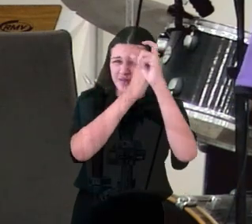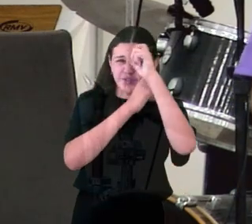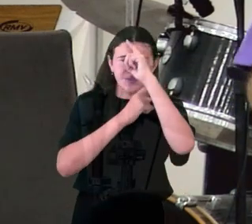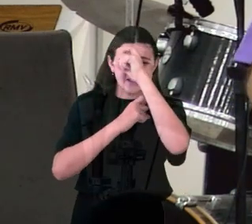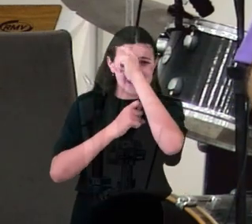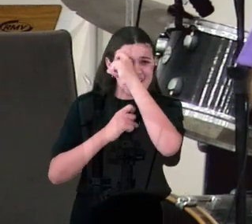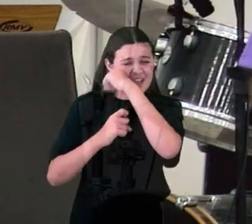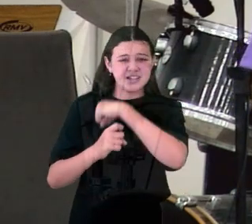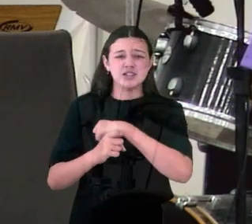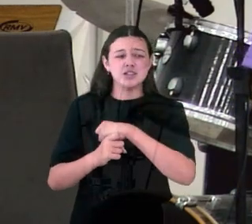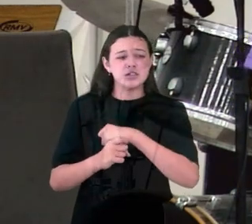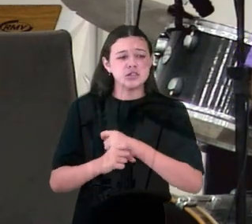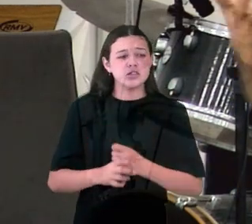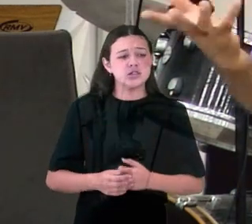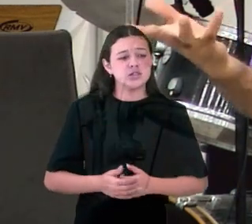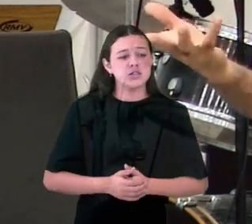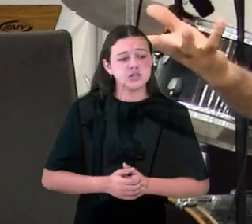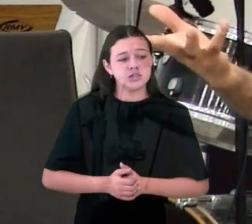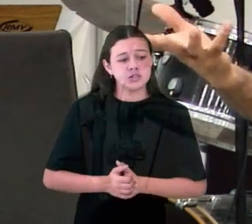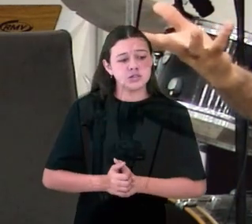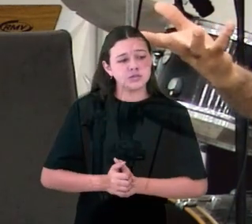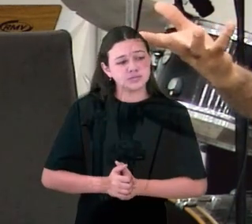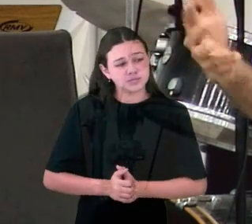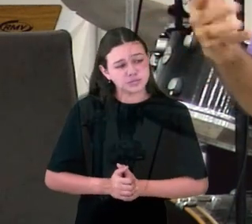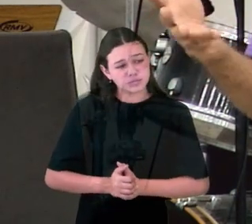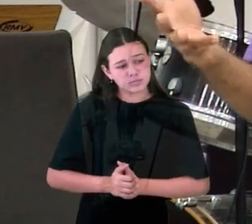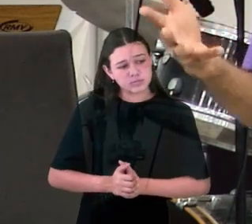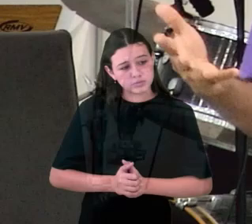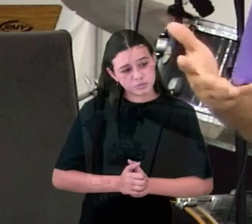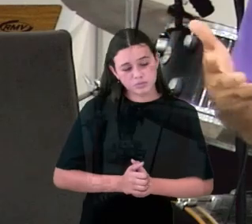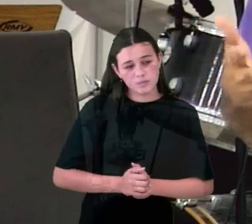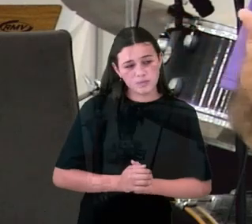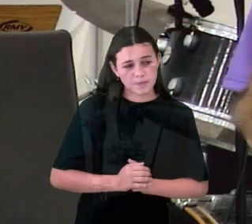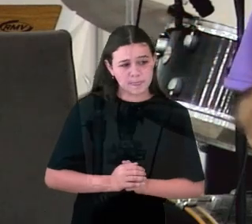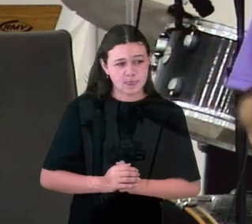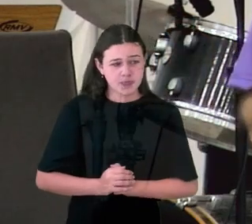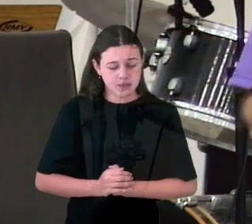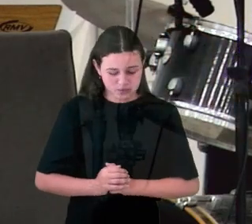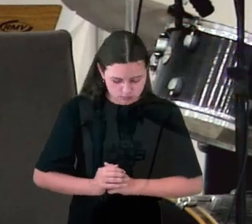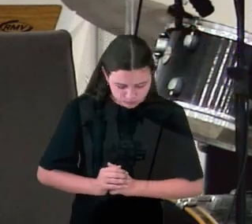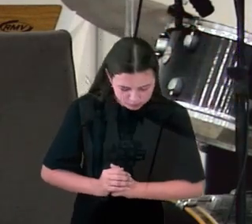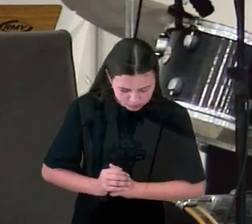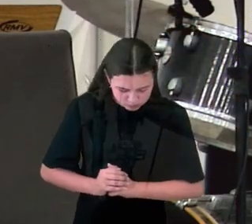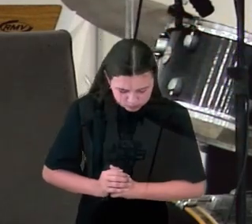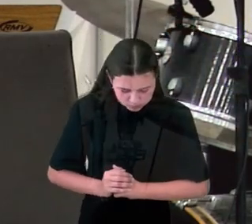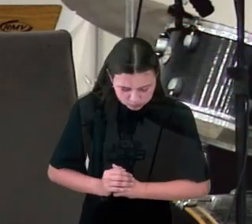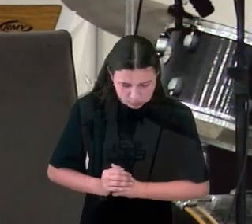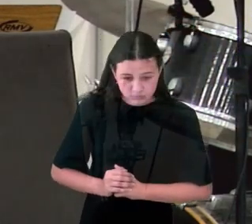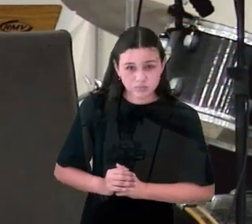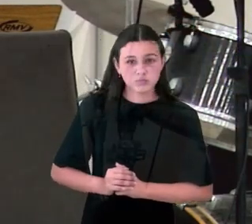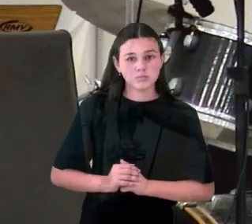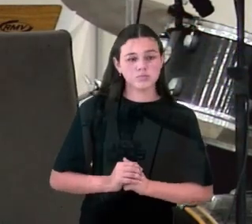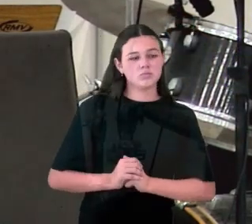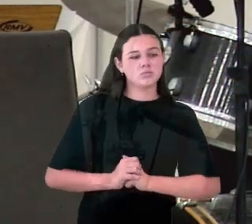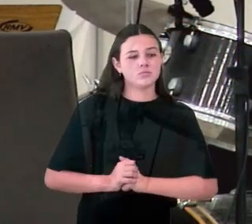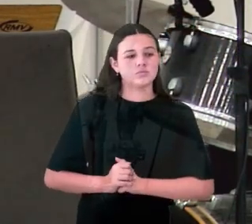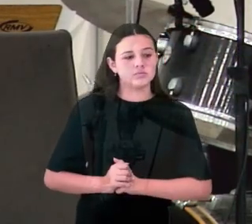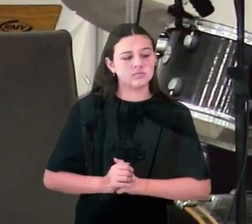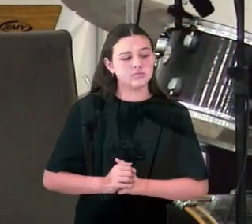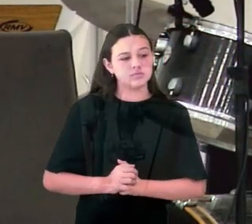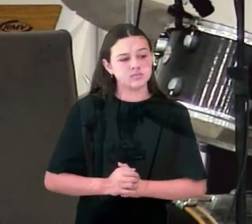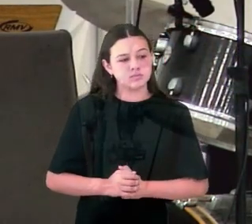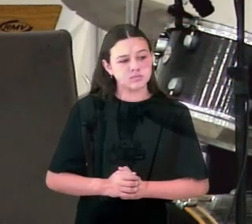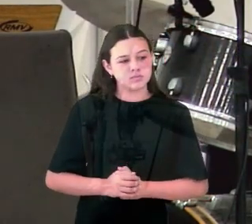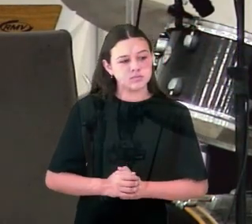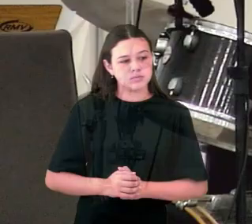Reduzimos a experiência familiar a um contrato, a uma coexistência, onde Deus nem sempre está presente, e eu falo isso,